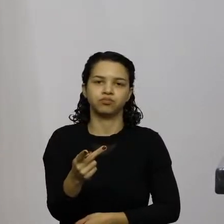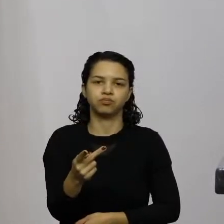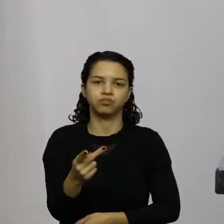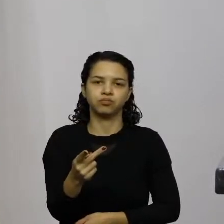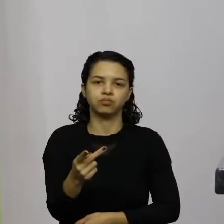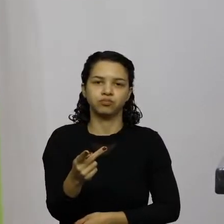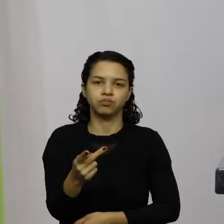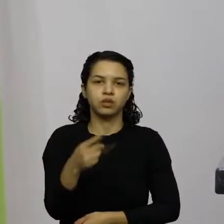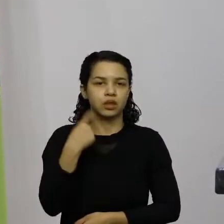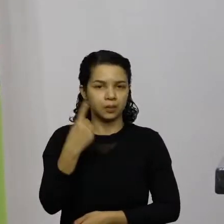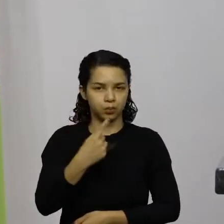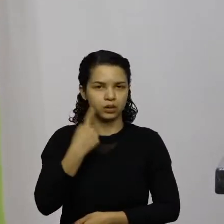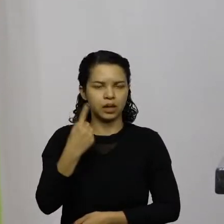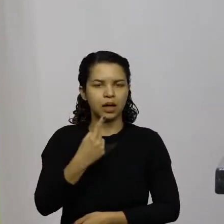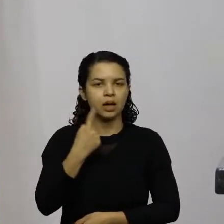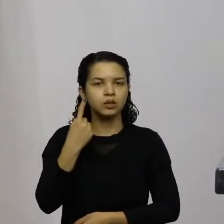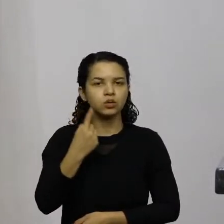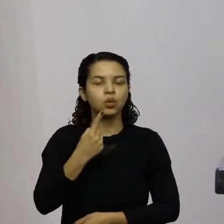deputado Minuto